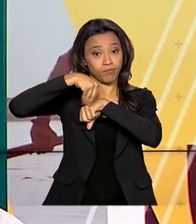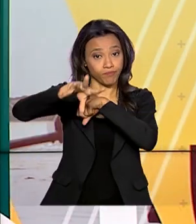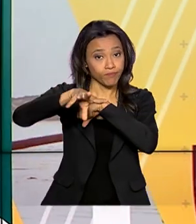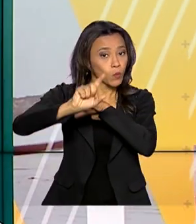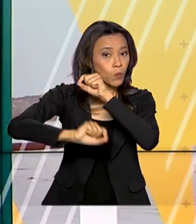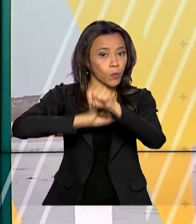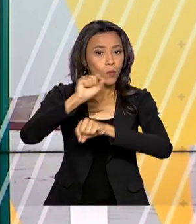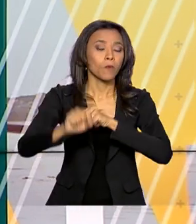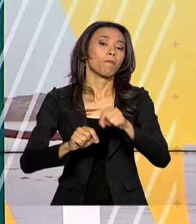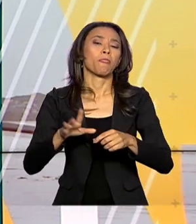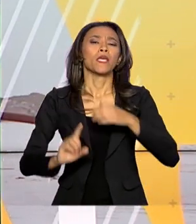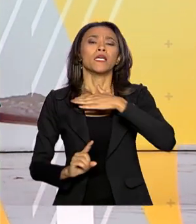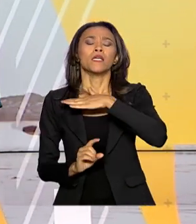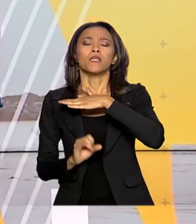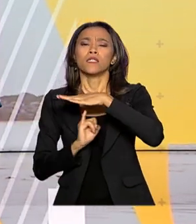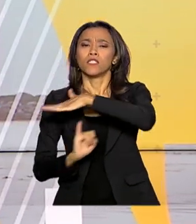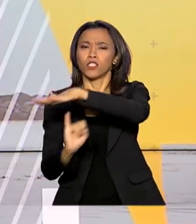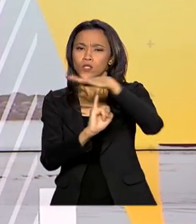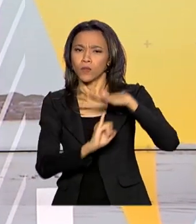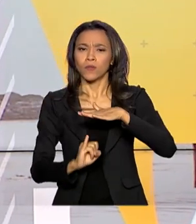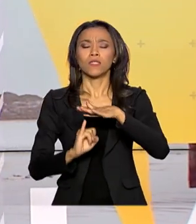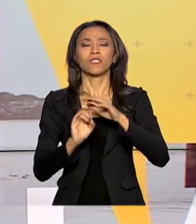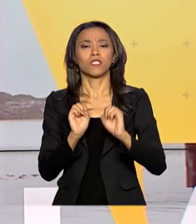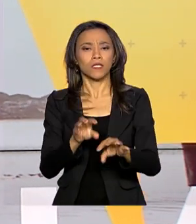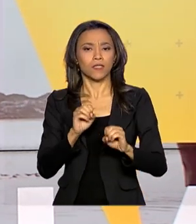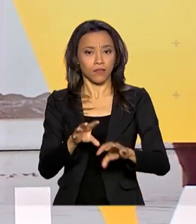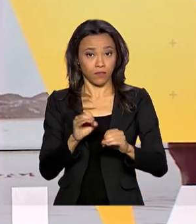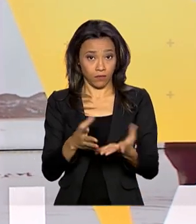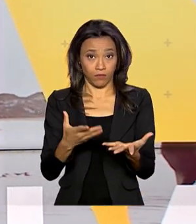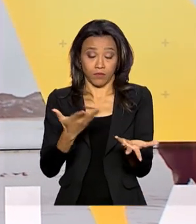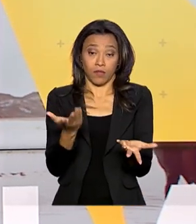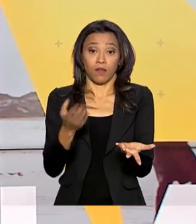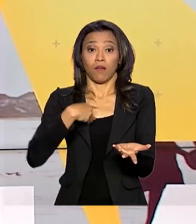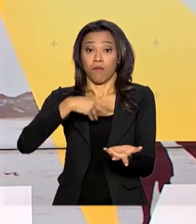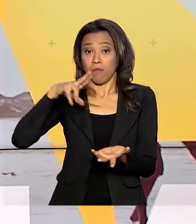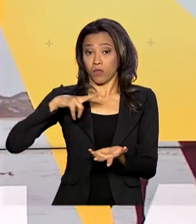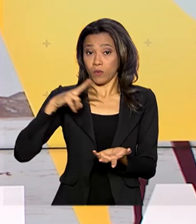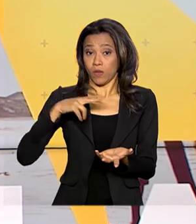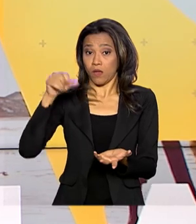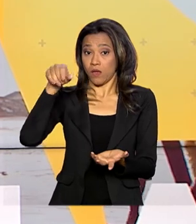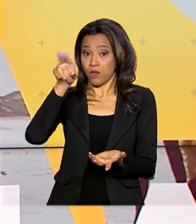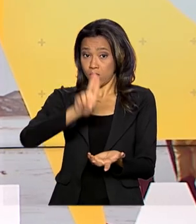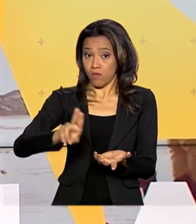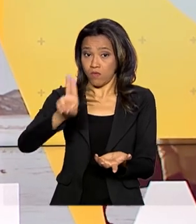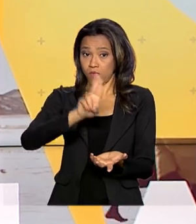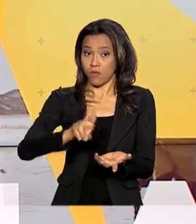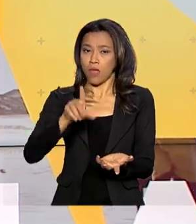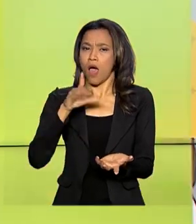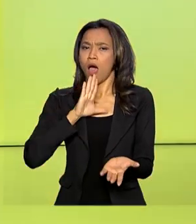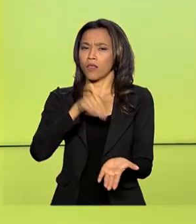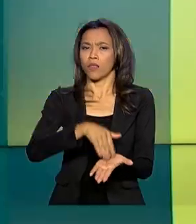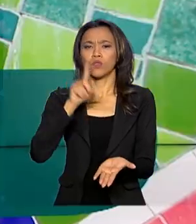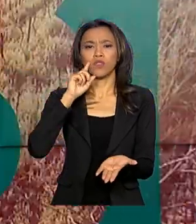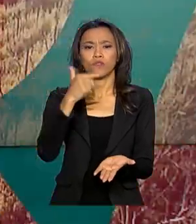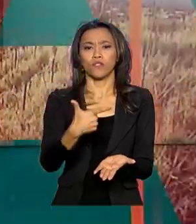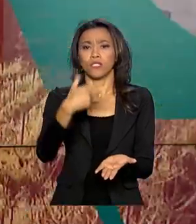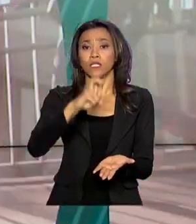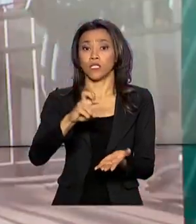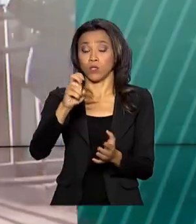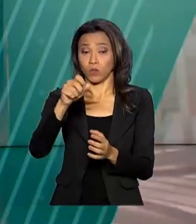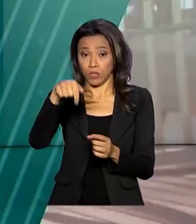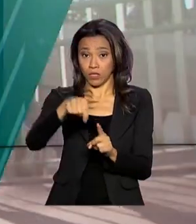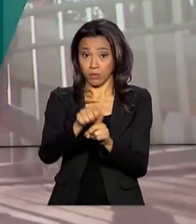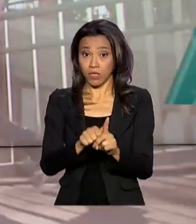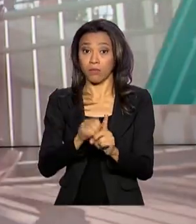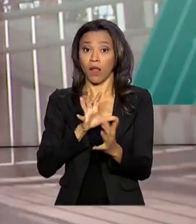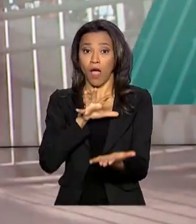Instituições de ensino superior privadas têm até o dia 25 deste mês para aderir ao Prouni do primeiro